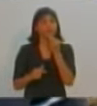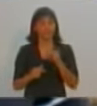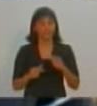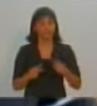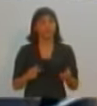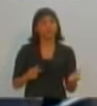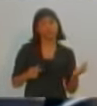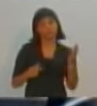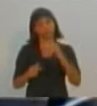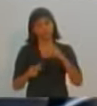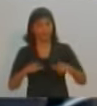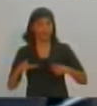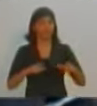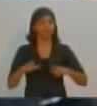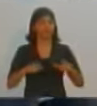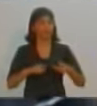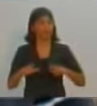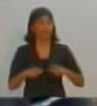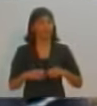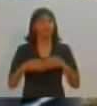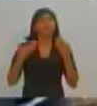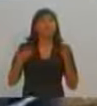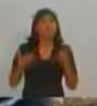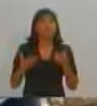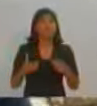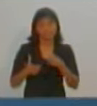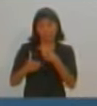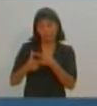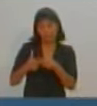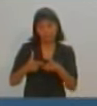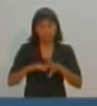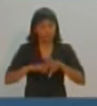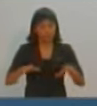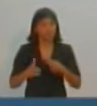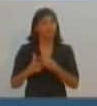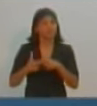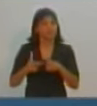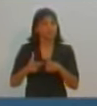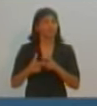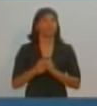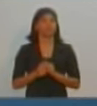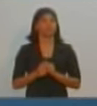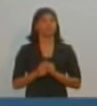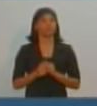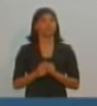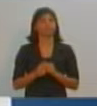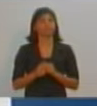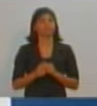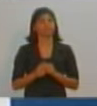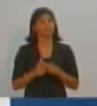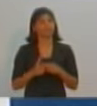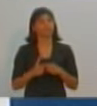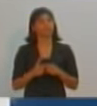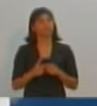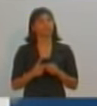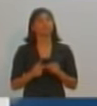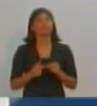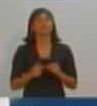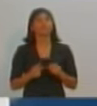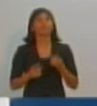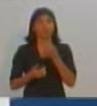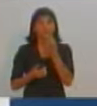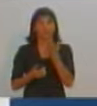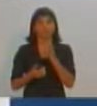Queria saber dos candidatos o que eles vão fazer para resolver esse nosso problema. Candidato, um minuto. Boa noite a todos, boa noite